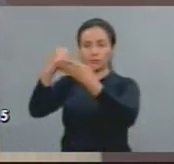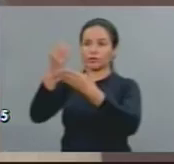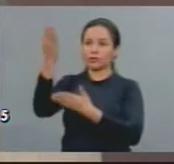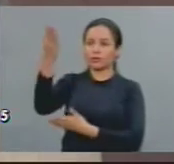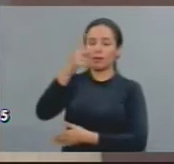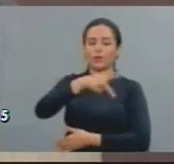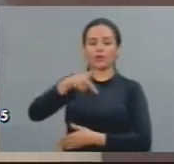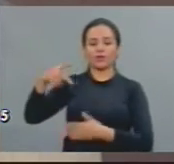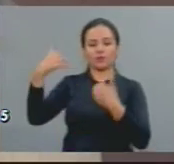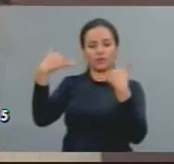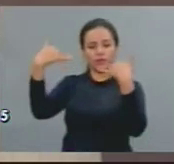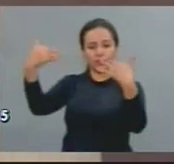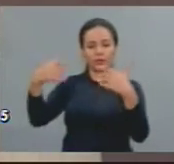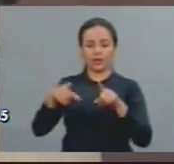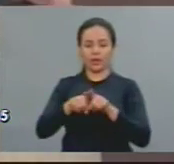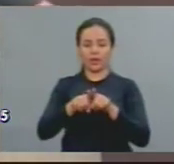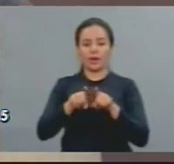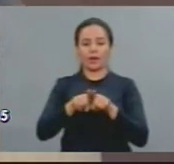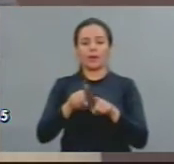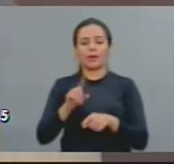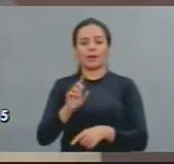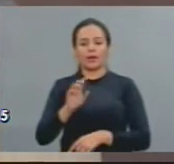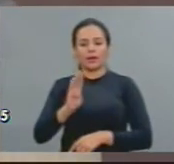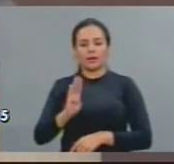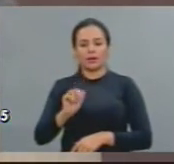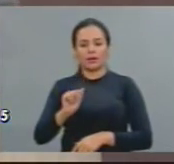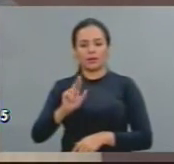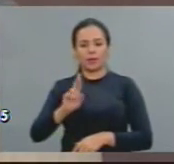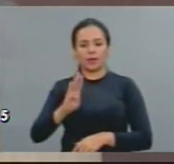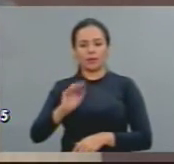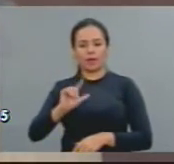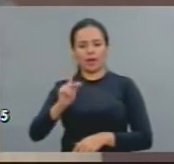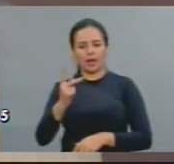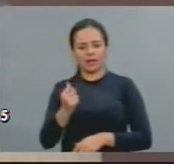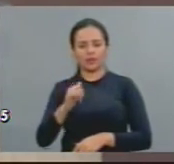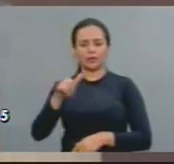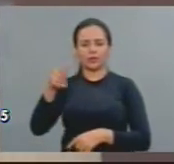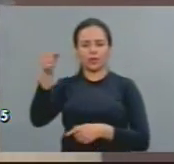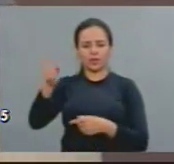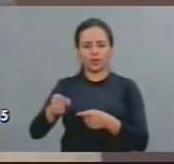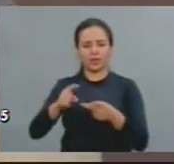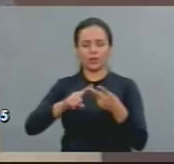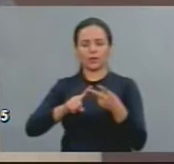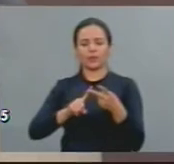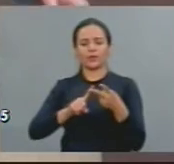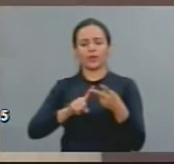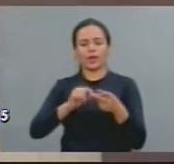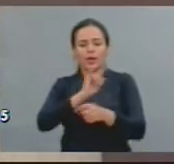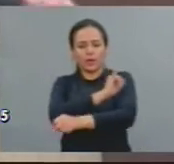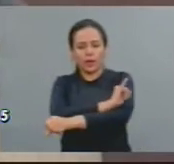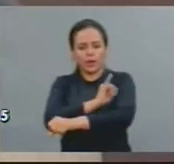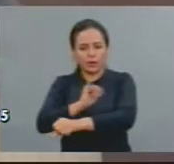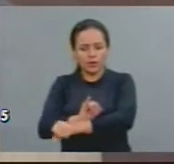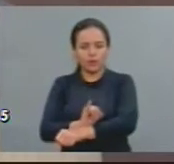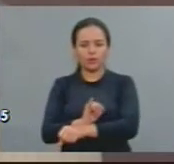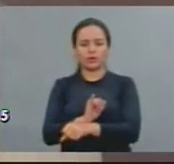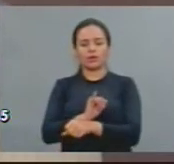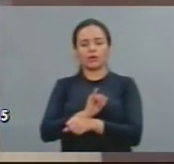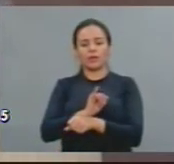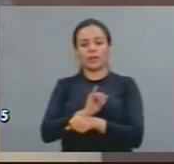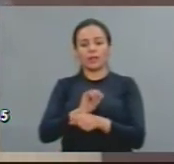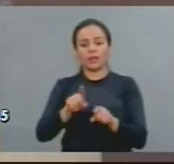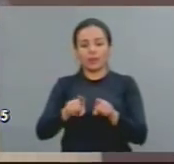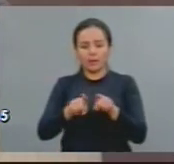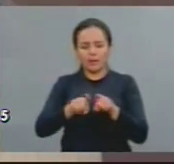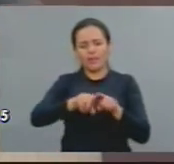de Vase Alegre, de Barbalha, de Juazeiro, de Iguatu, de Alcântaras, de Paraipaba, de